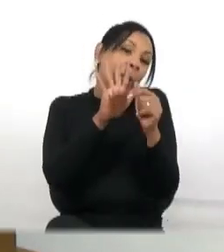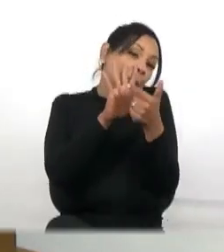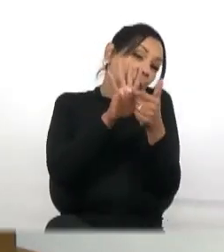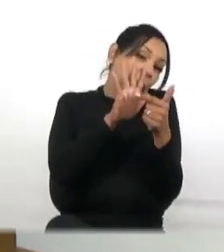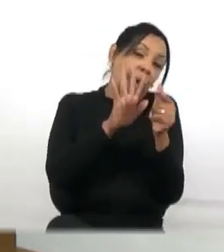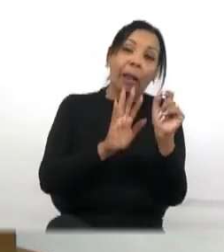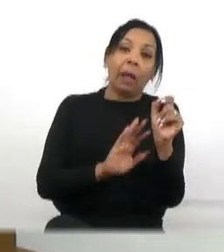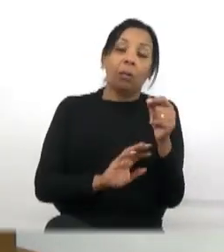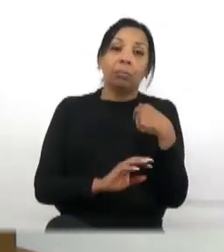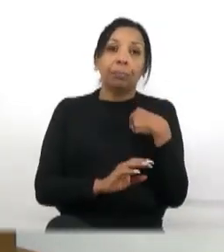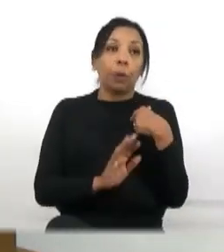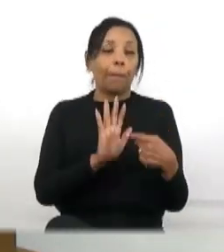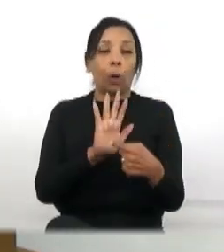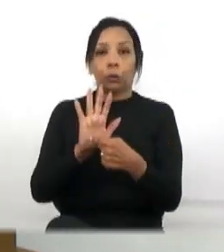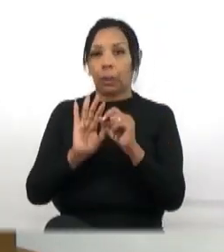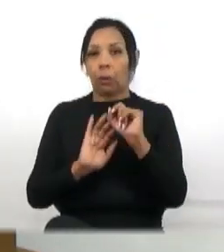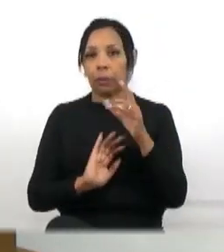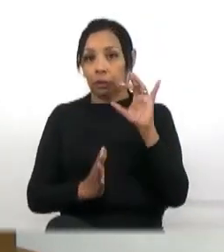tem transparência.